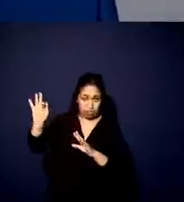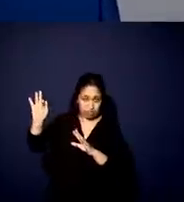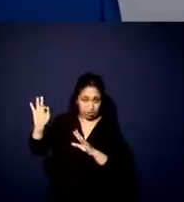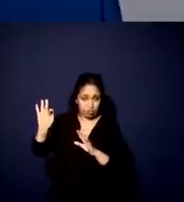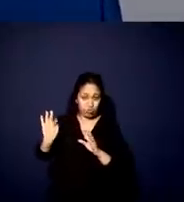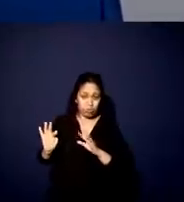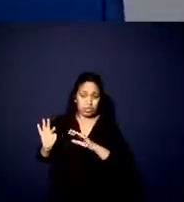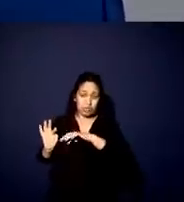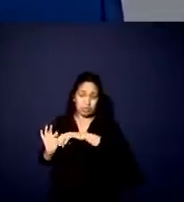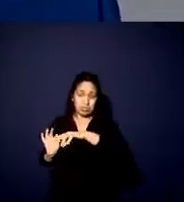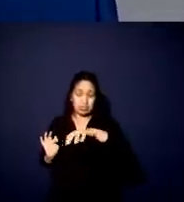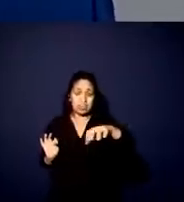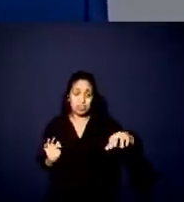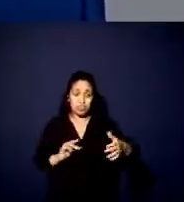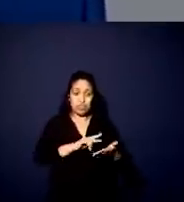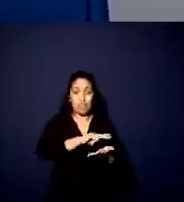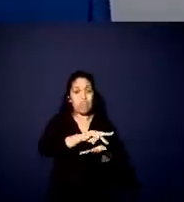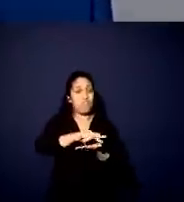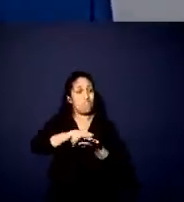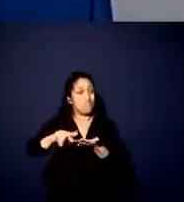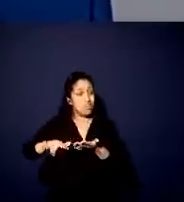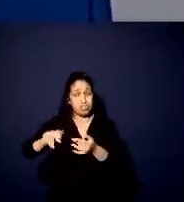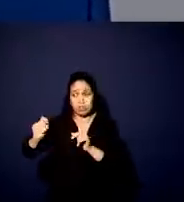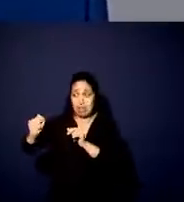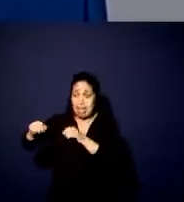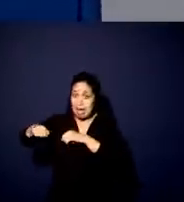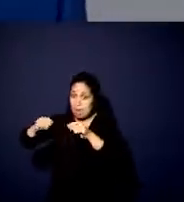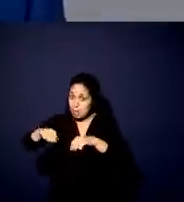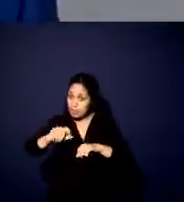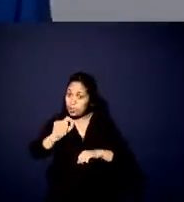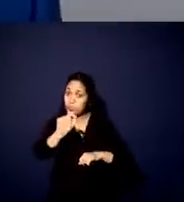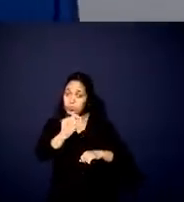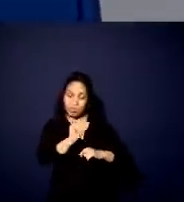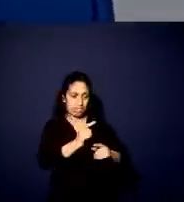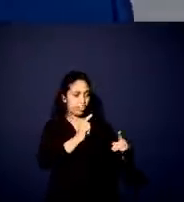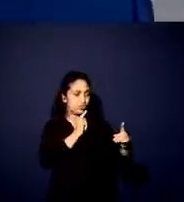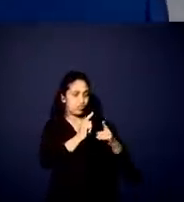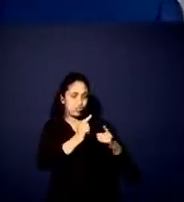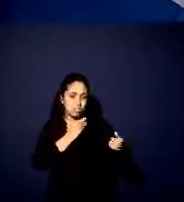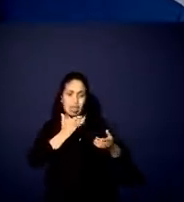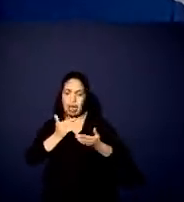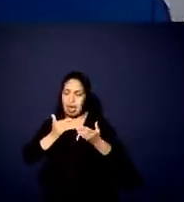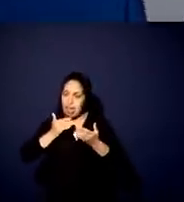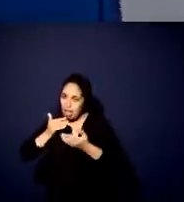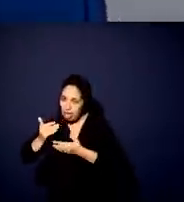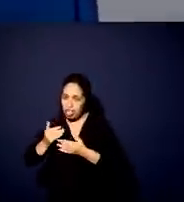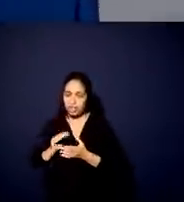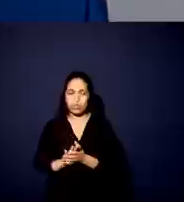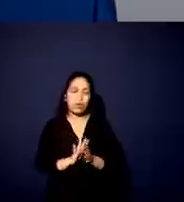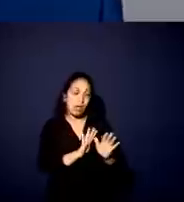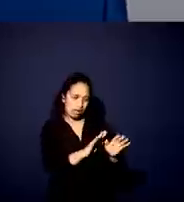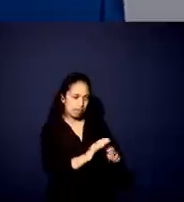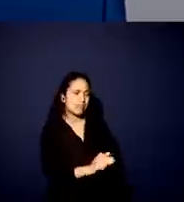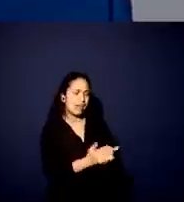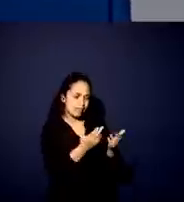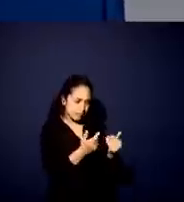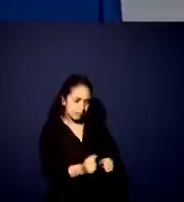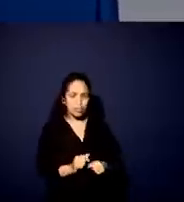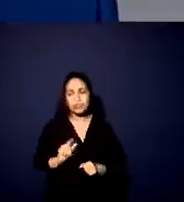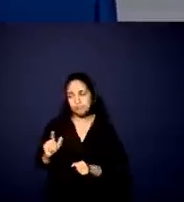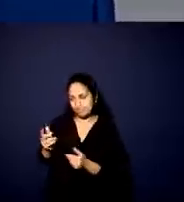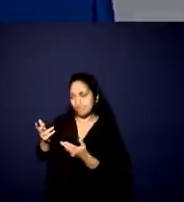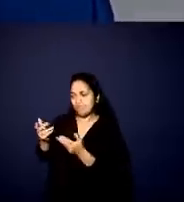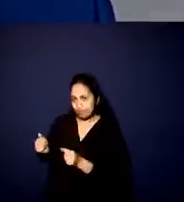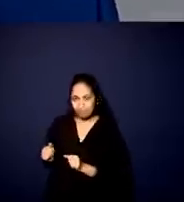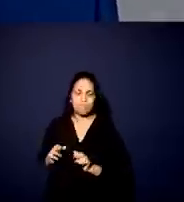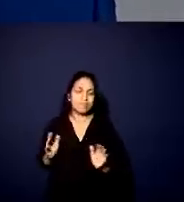diversos setores. Vai envolver muita capacidade de diálogo, de construção, vai ter que abrir mão aqui, abrir mão acolá. Eu vejo que